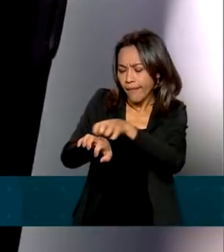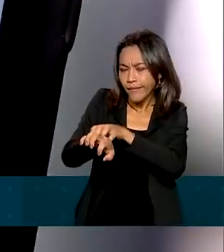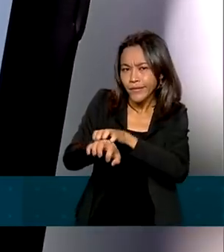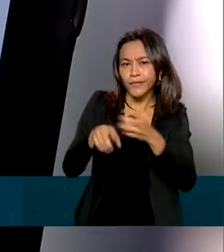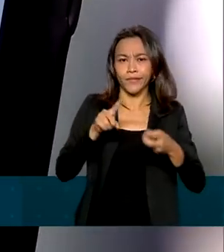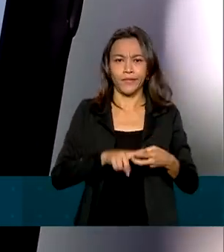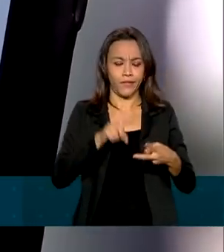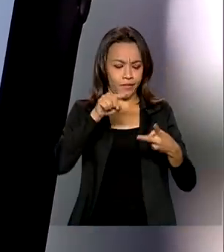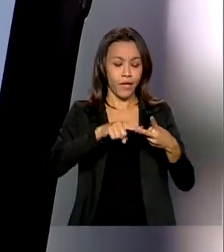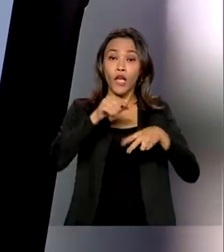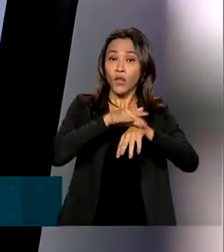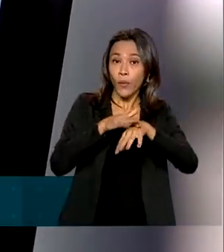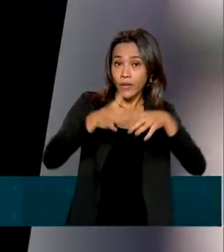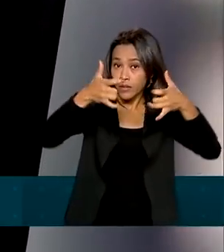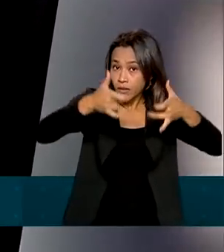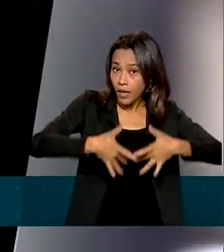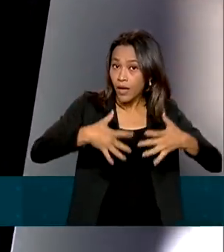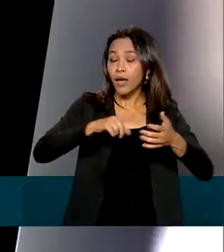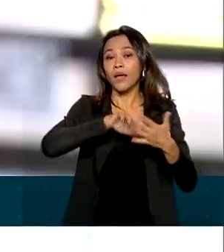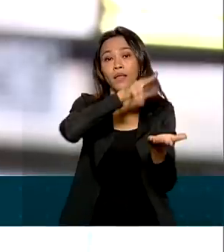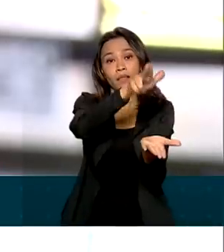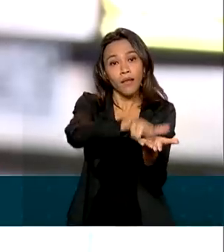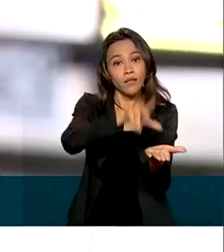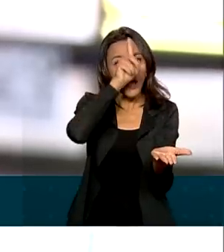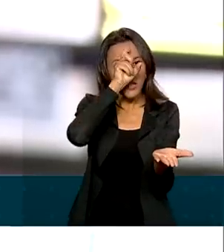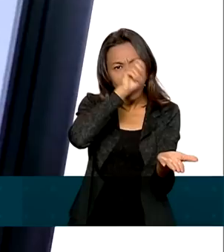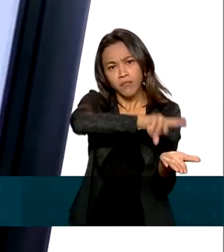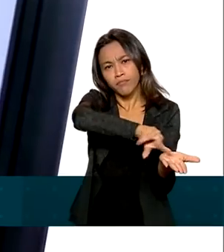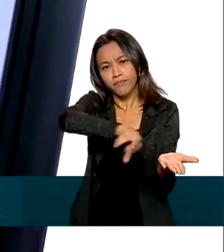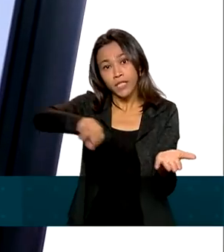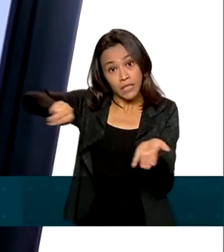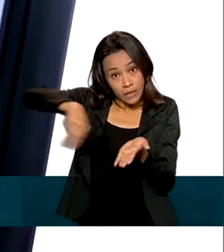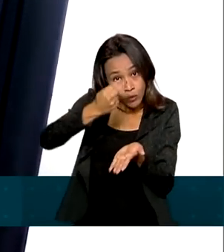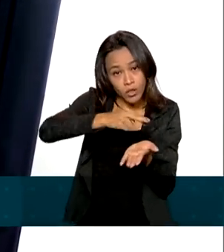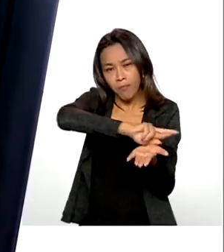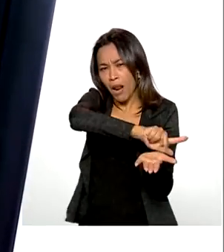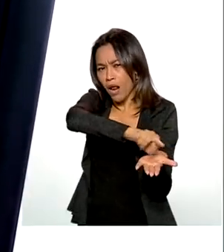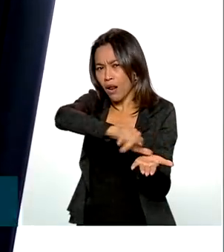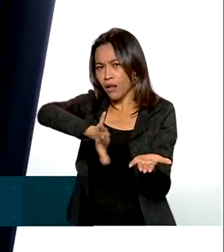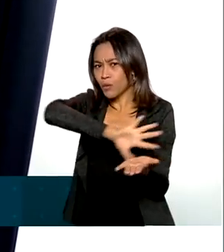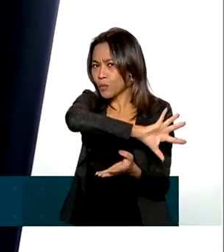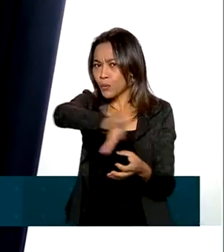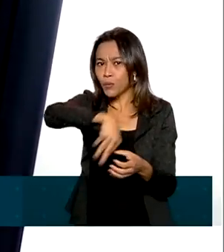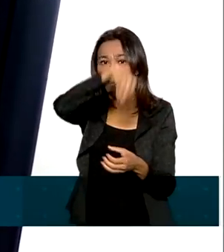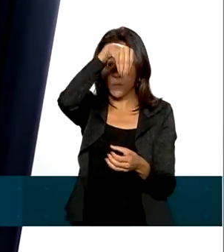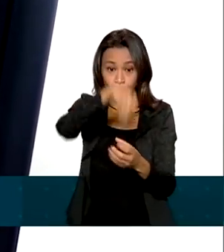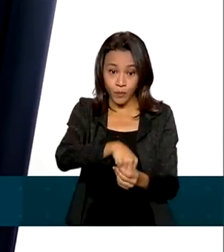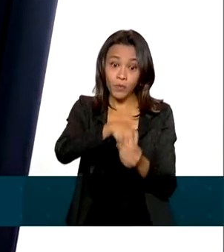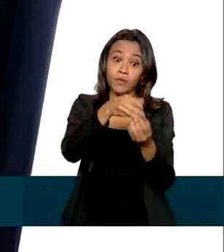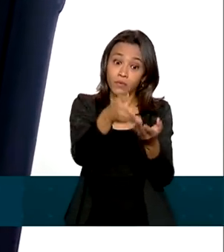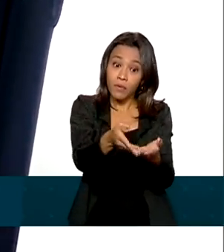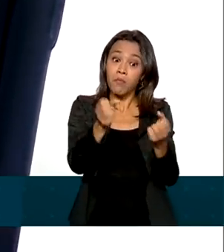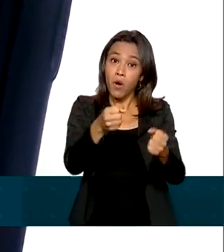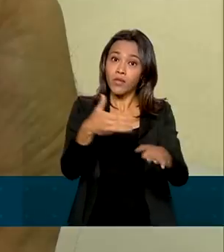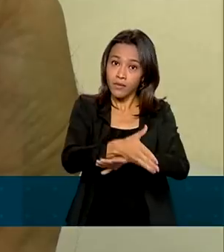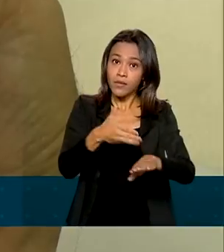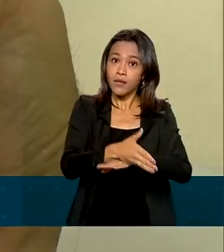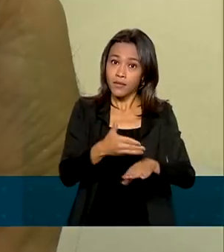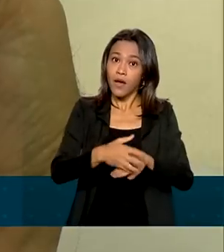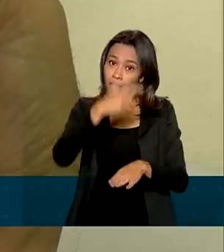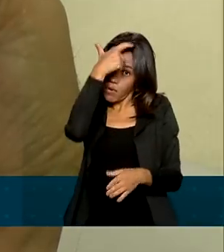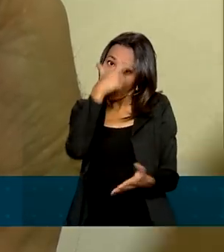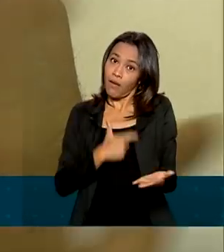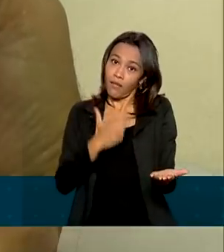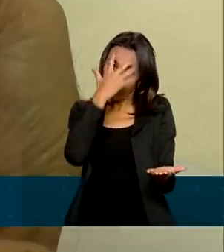doenças crônicas, internações e operações realizadas. E tudo isso pode ser acessado pelo próprio paciente